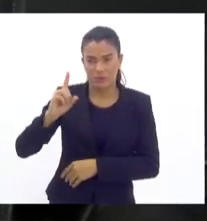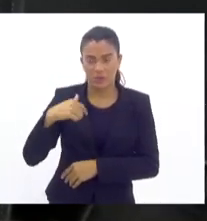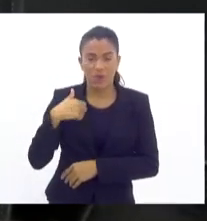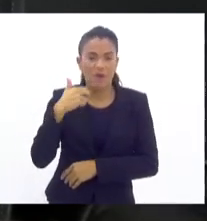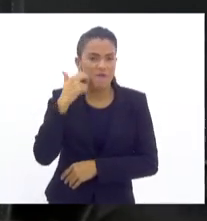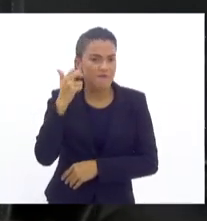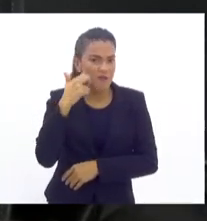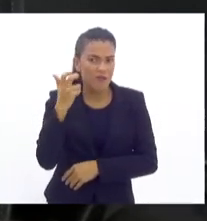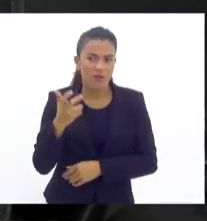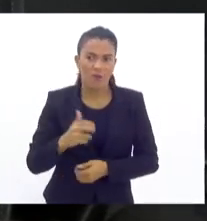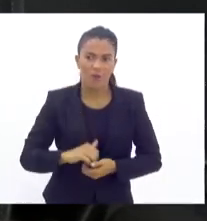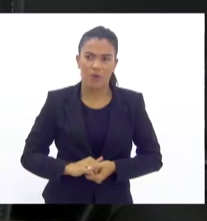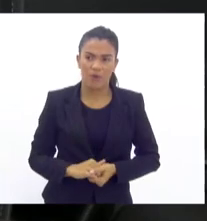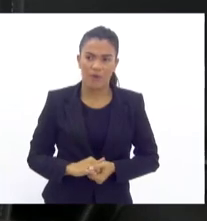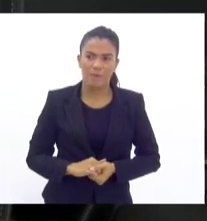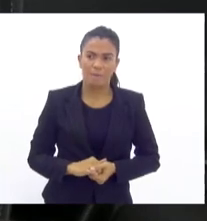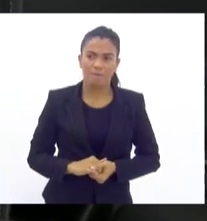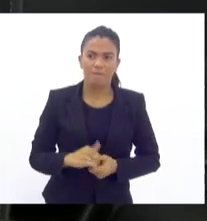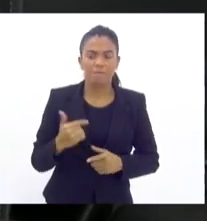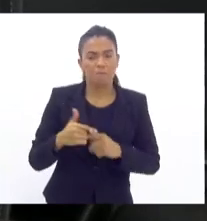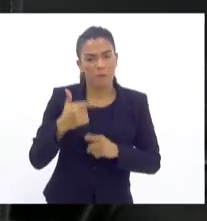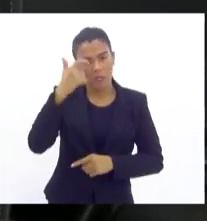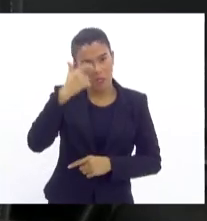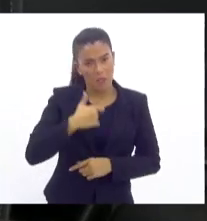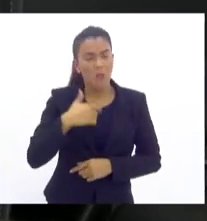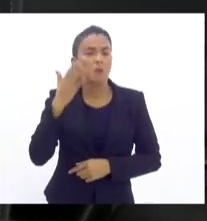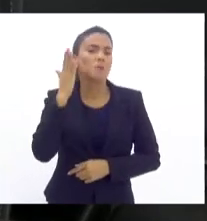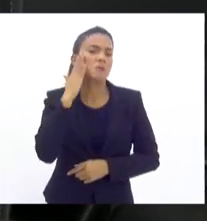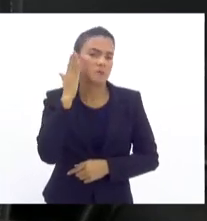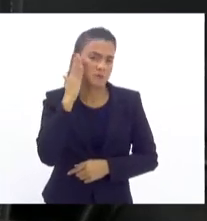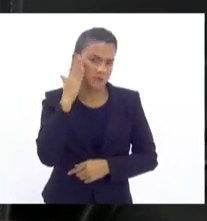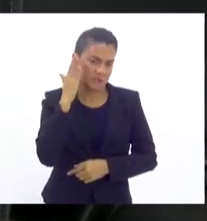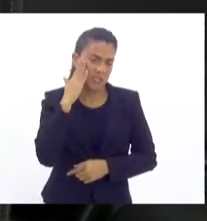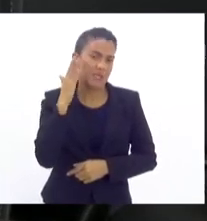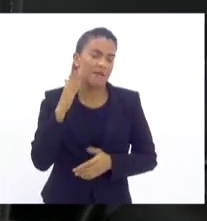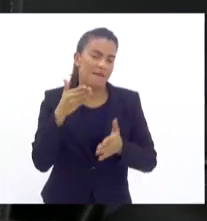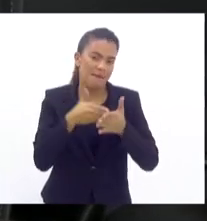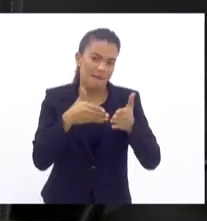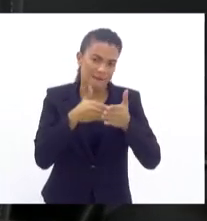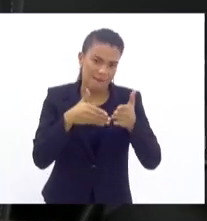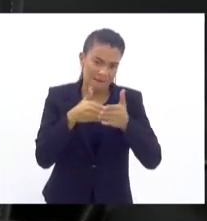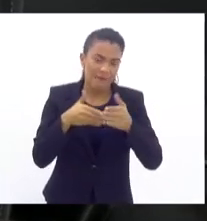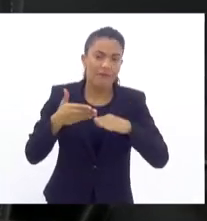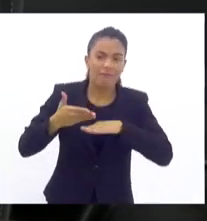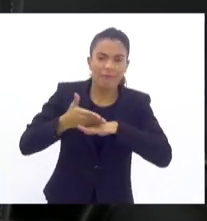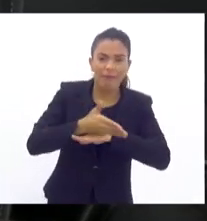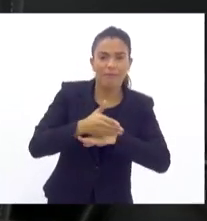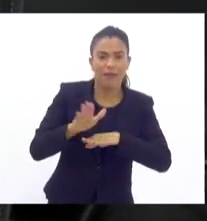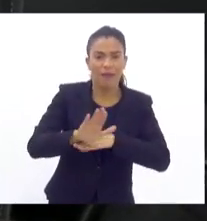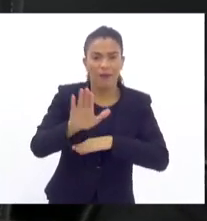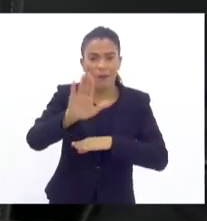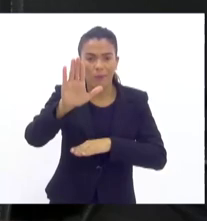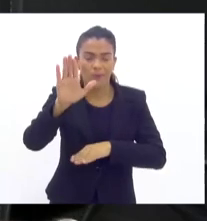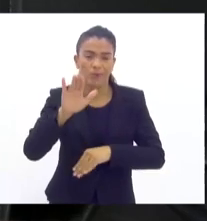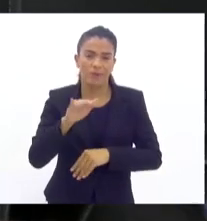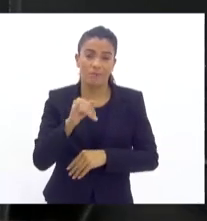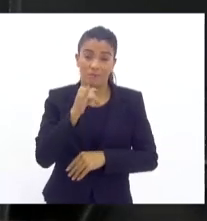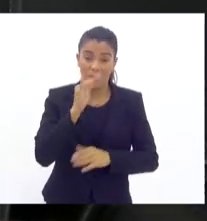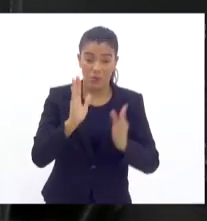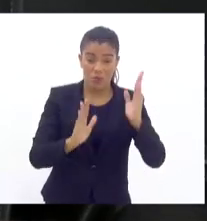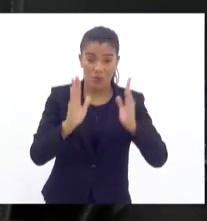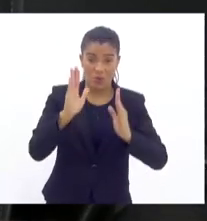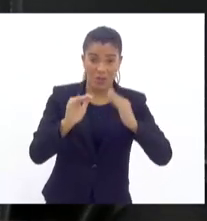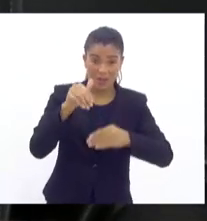vergonha. Porque eu sei a dificuldade que nós temos para chegarmos a alguma comunidade. Na campanha eu fui